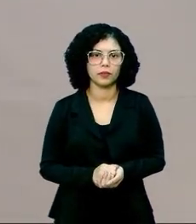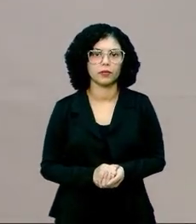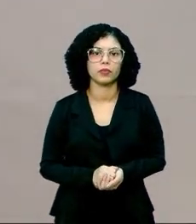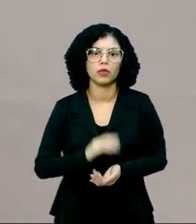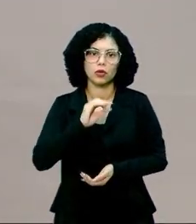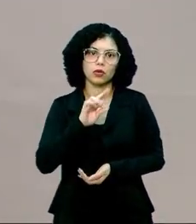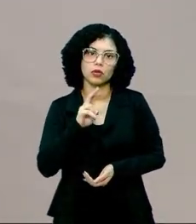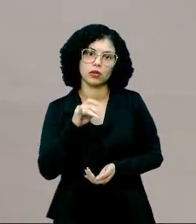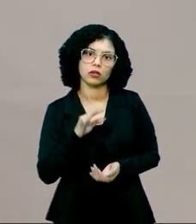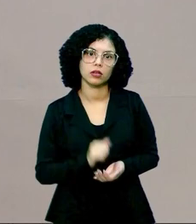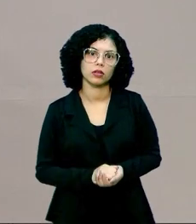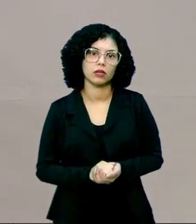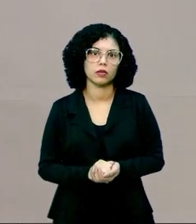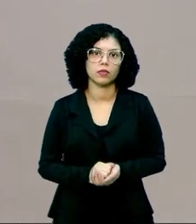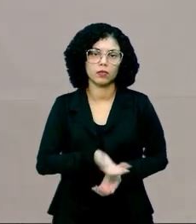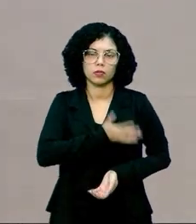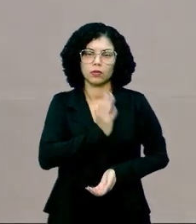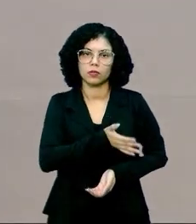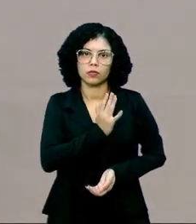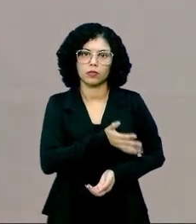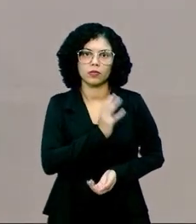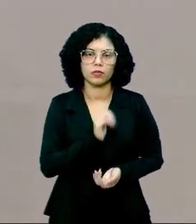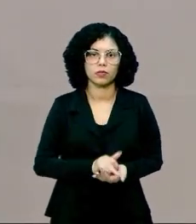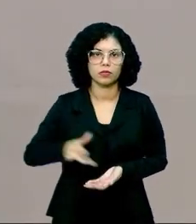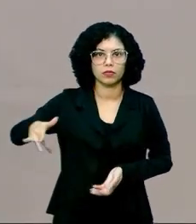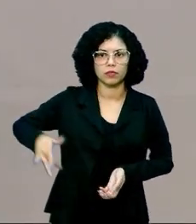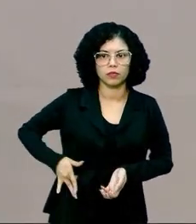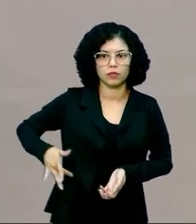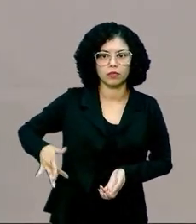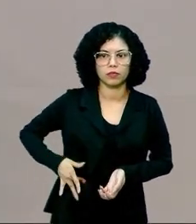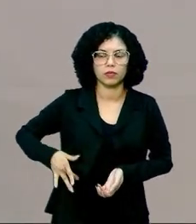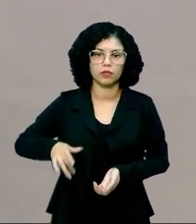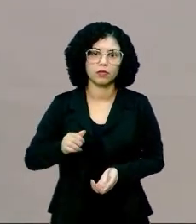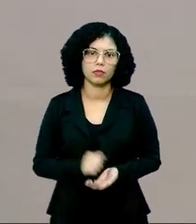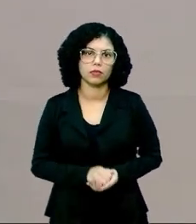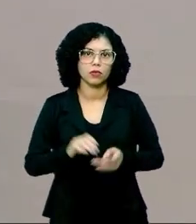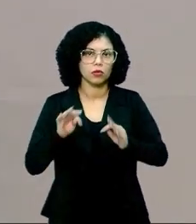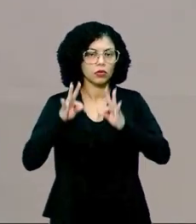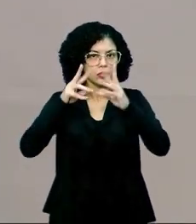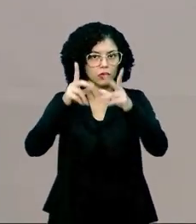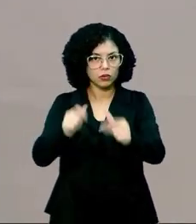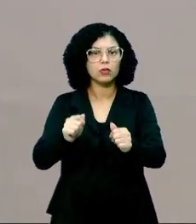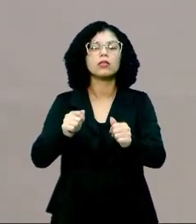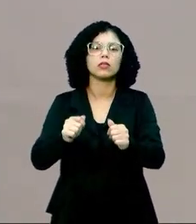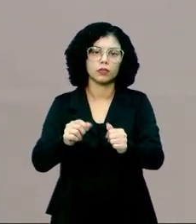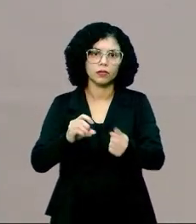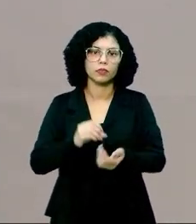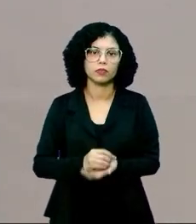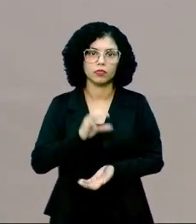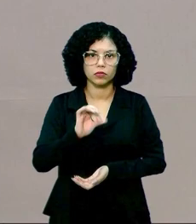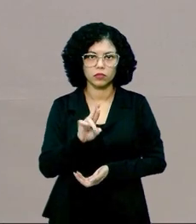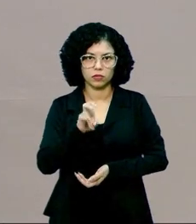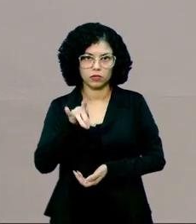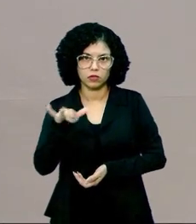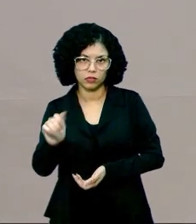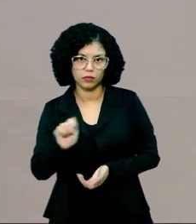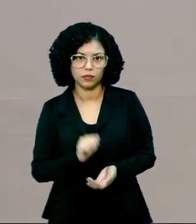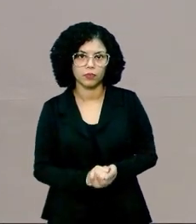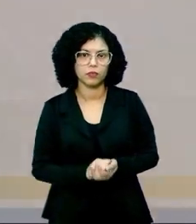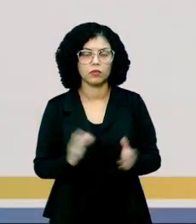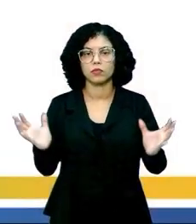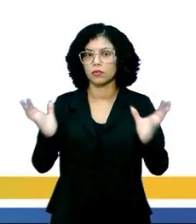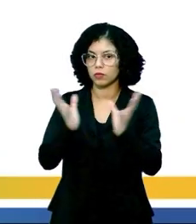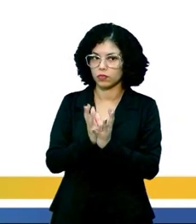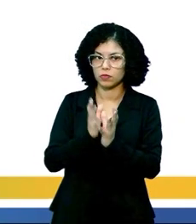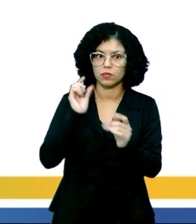órgãos. Temos o coração, o fígado, o básico. Isso aí são todos órgãos, tá? Que, em